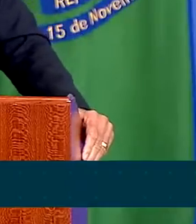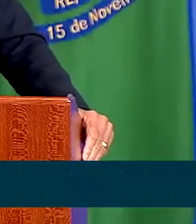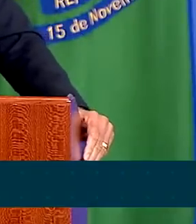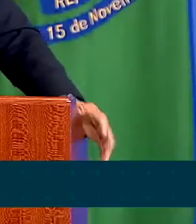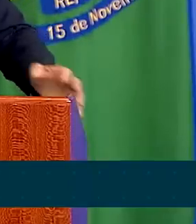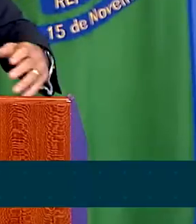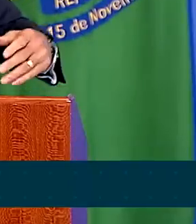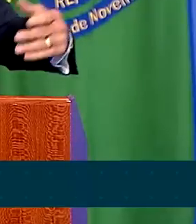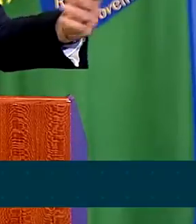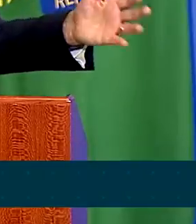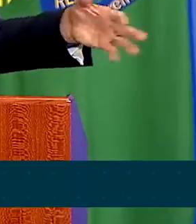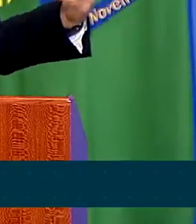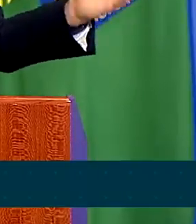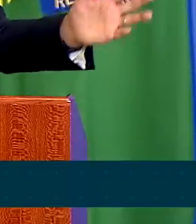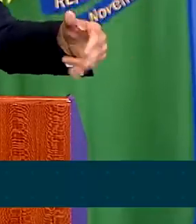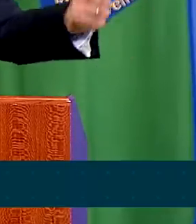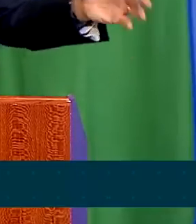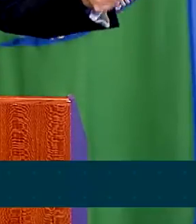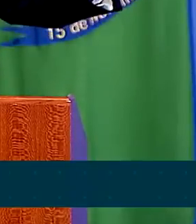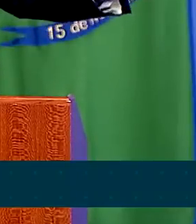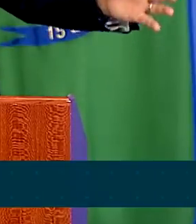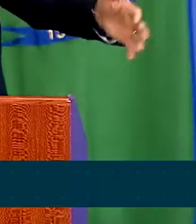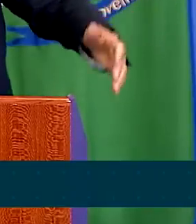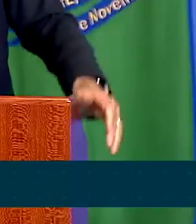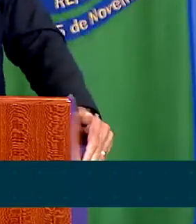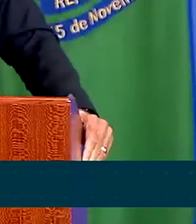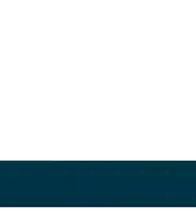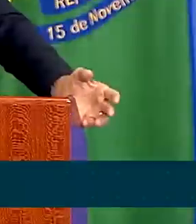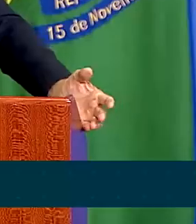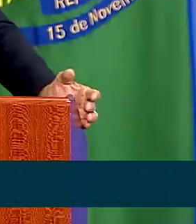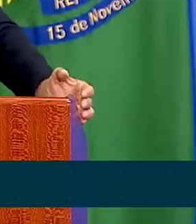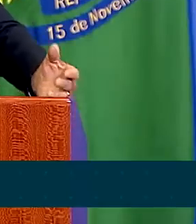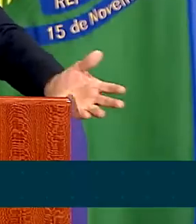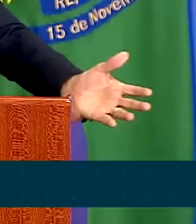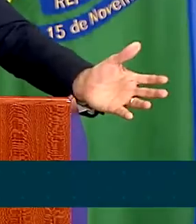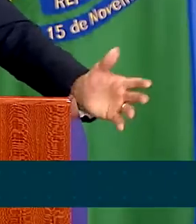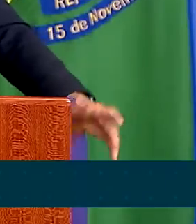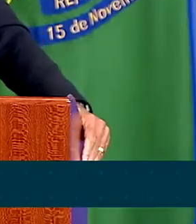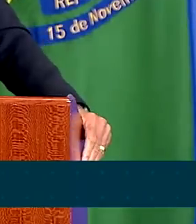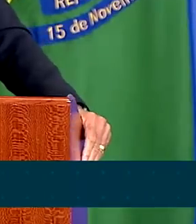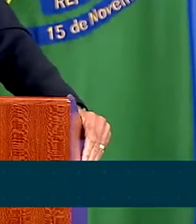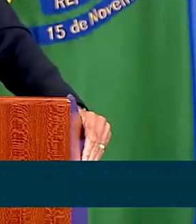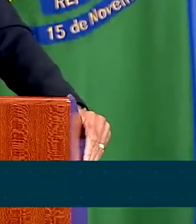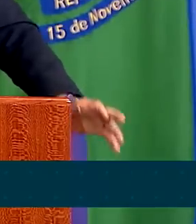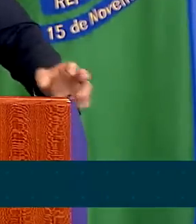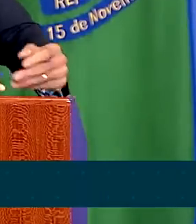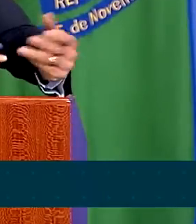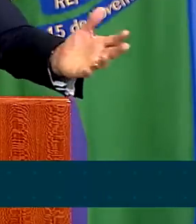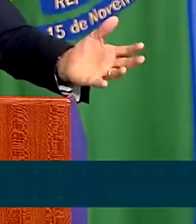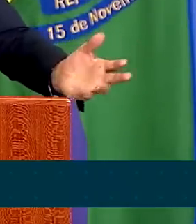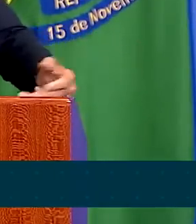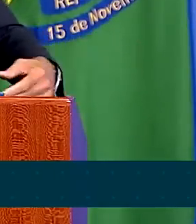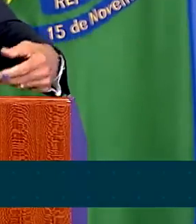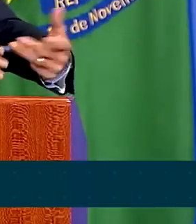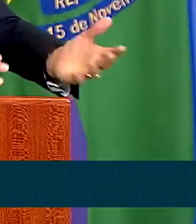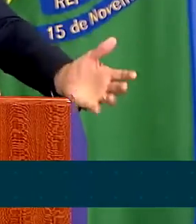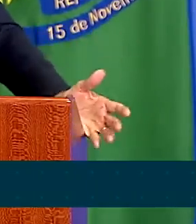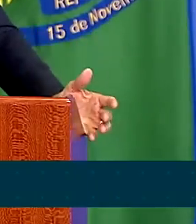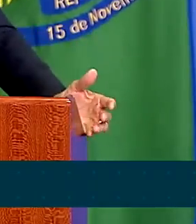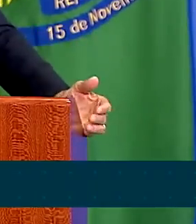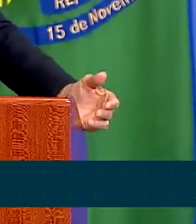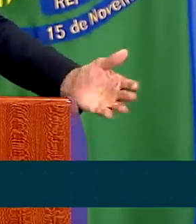que nasceu no trabalho de muita gente, PF, parlamentar, isso vem desse tipo de trabalho, desblocalizar,